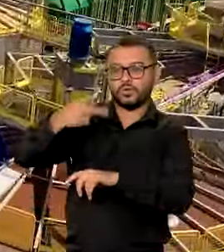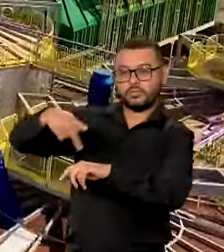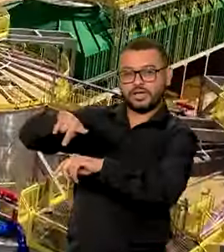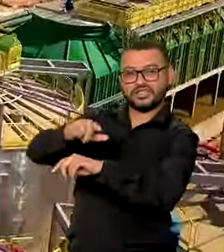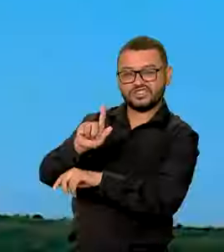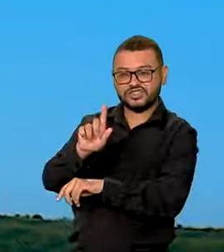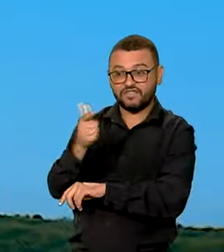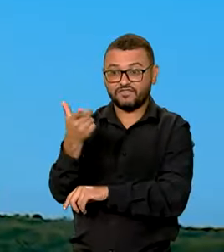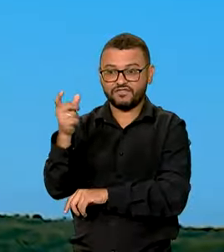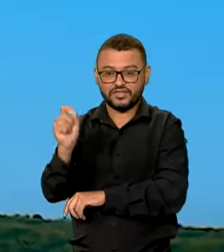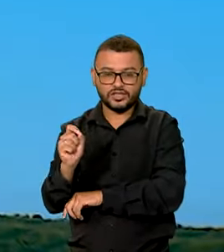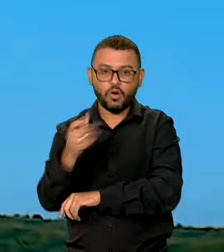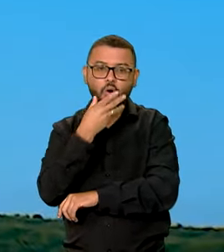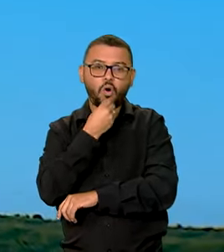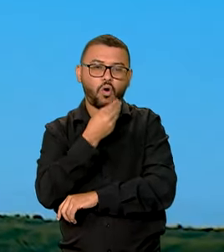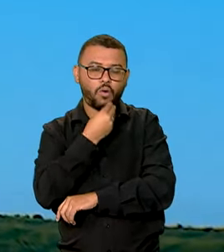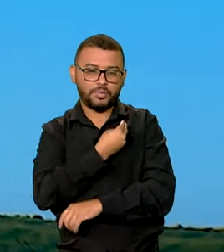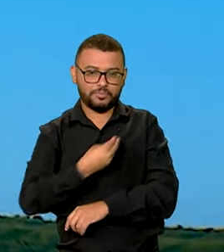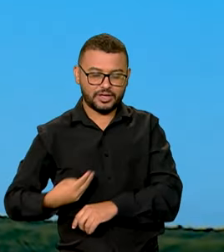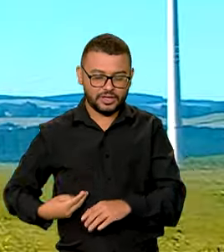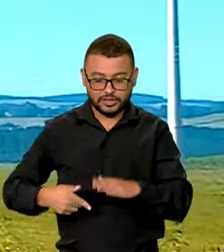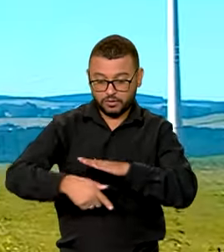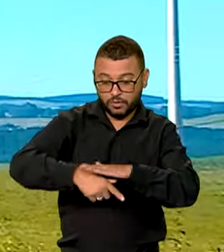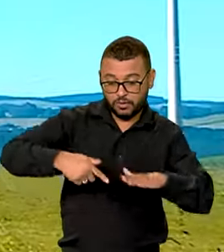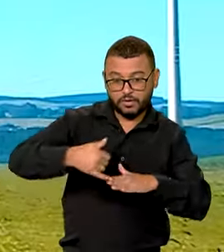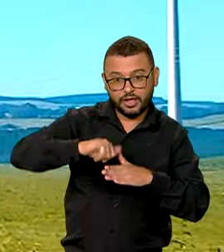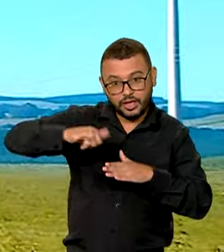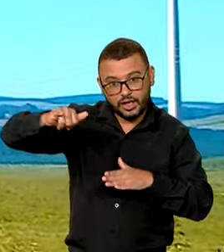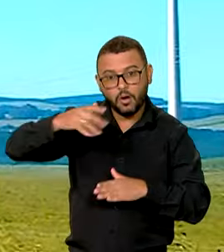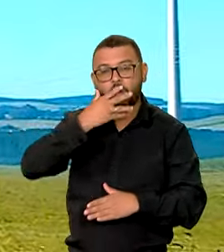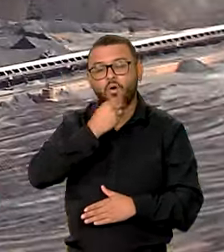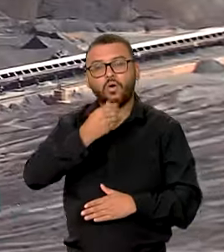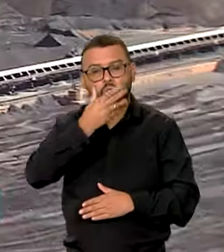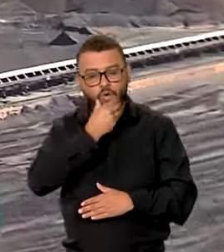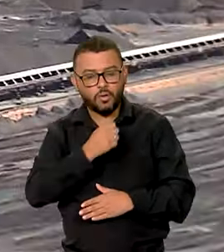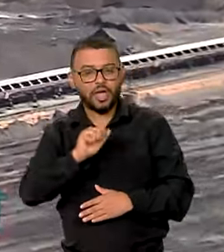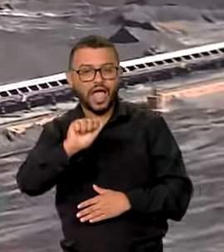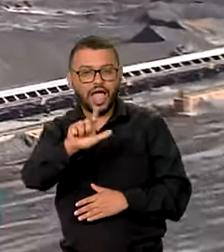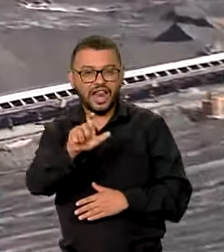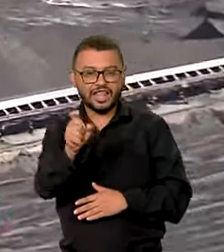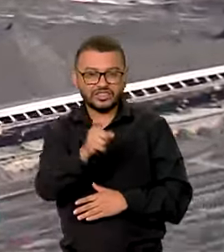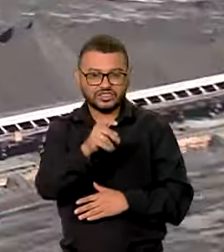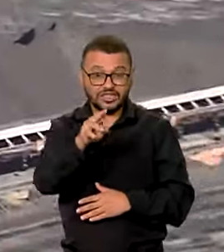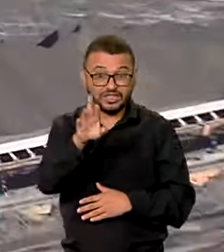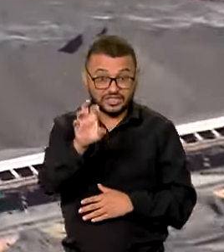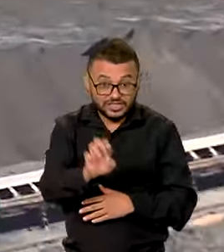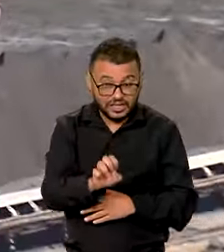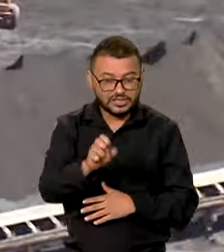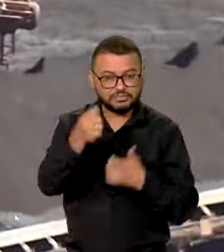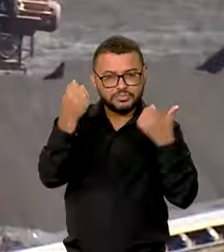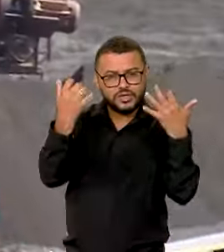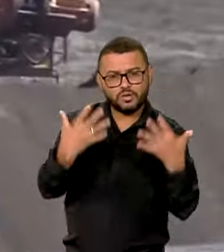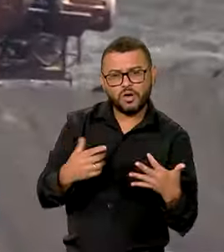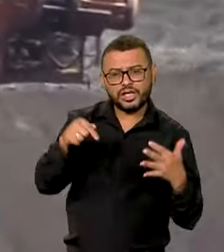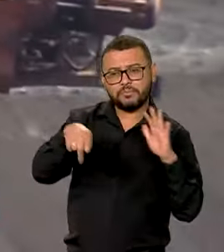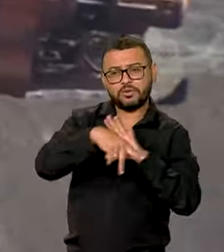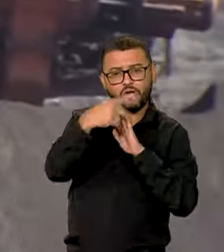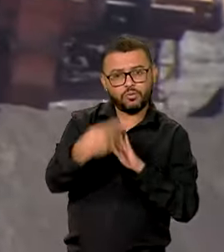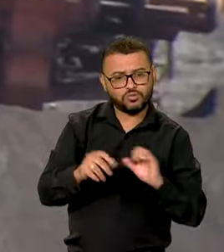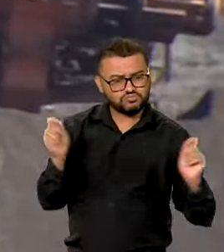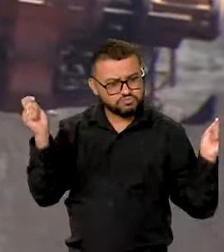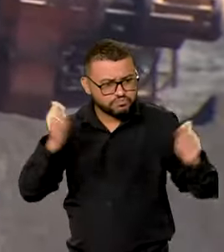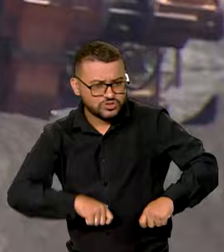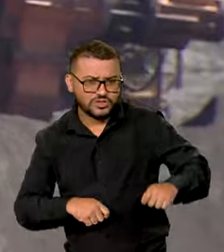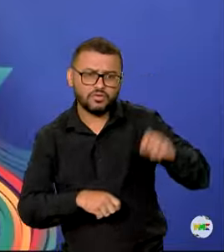do G20, o ministro de Minas e Energia, Alexandre Silveira, destacou as potencialidades que o Brasil tem